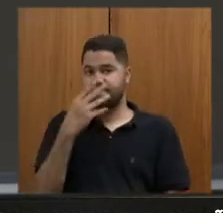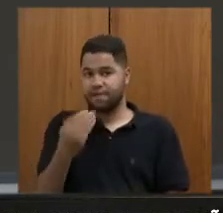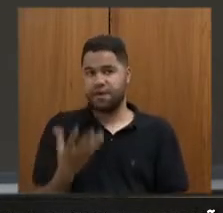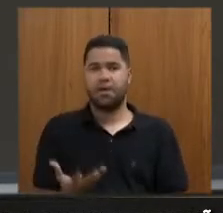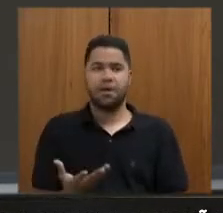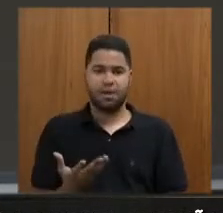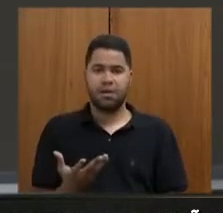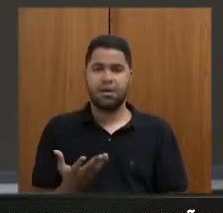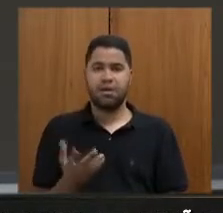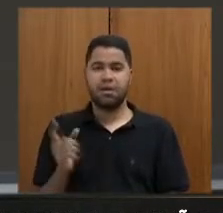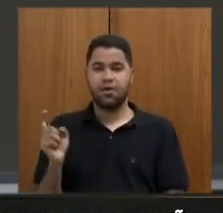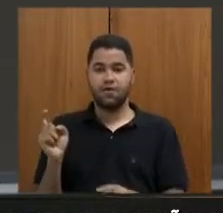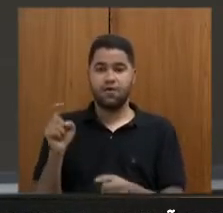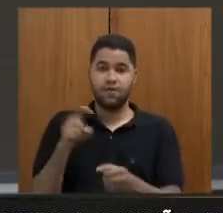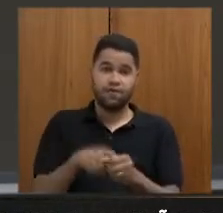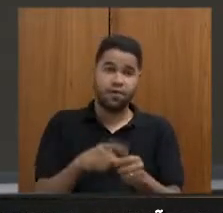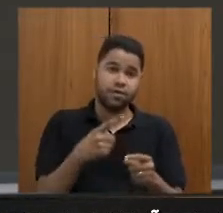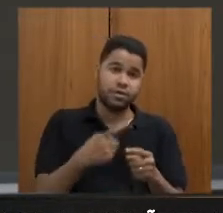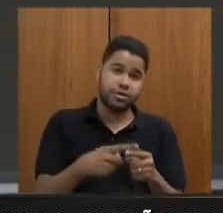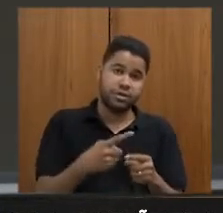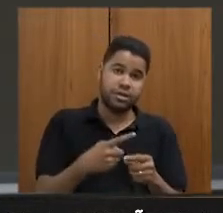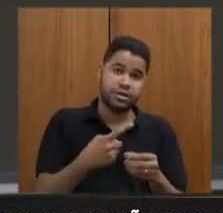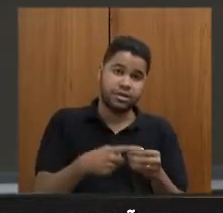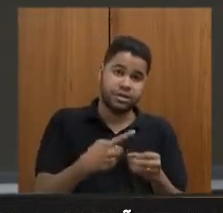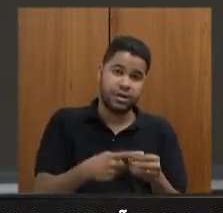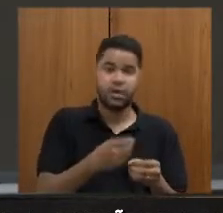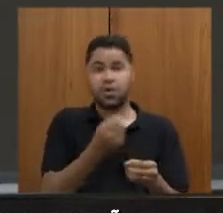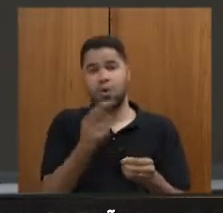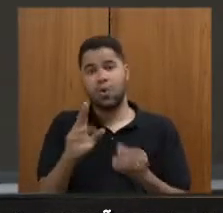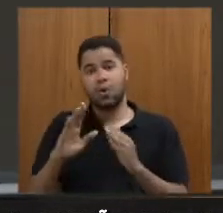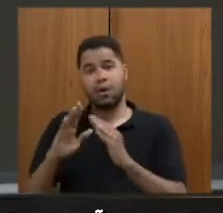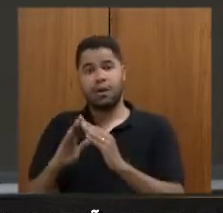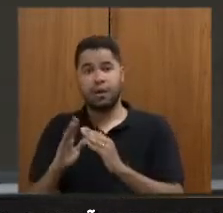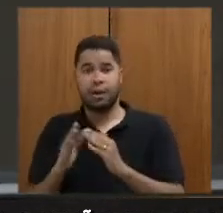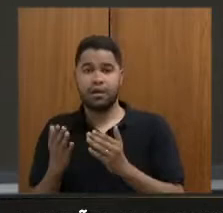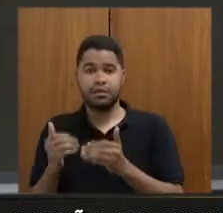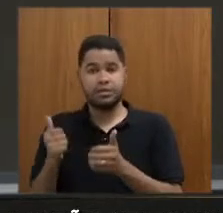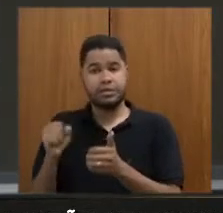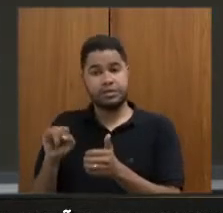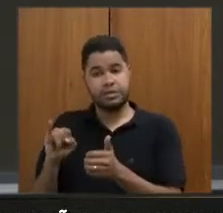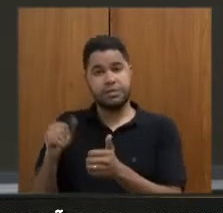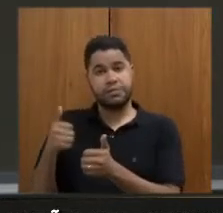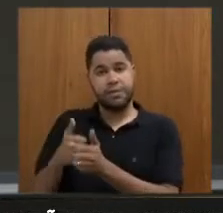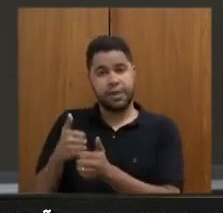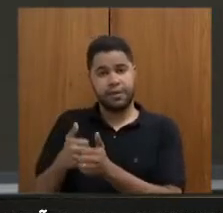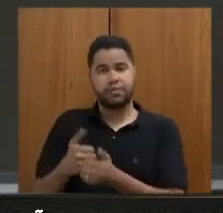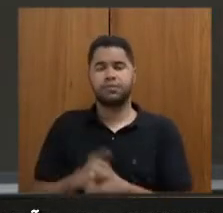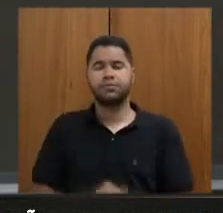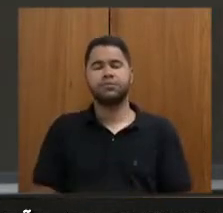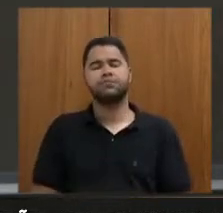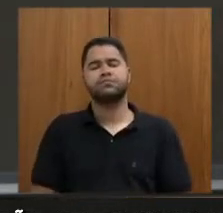de volta ou para as suas cidades ou para as suas residências, caso, dentro do município de Belo Horizonte.